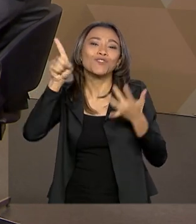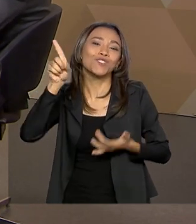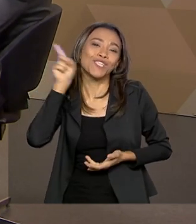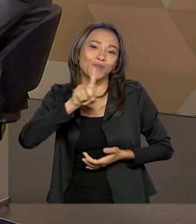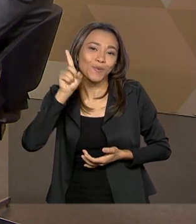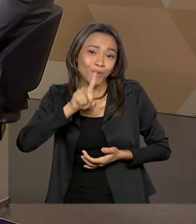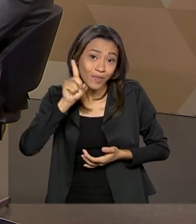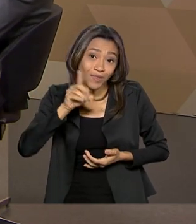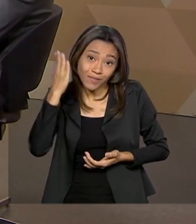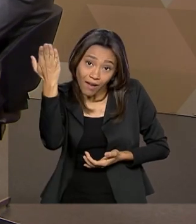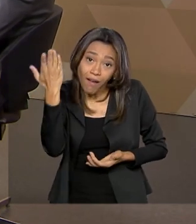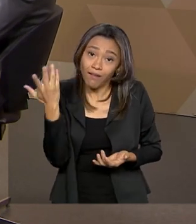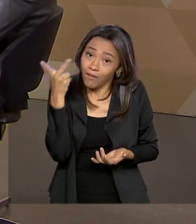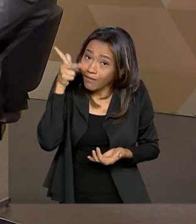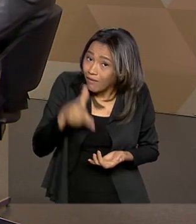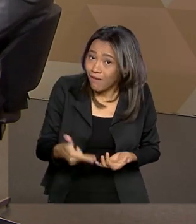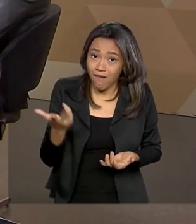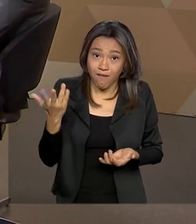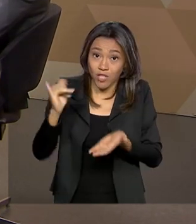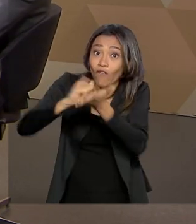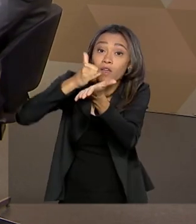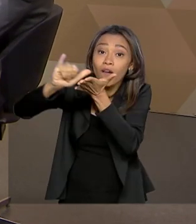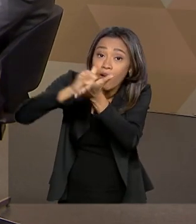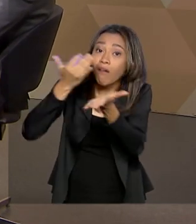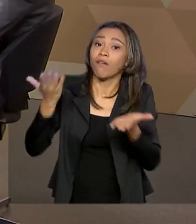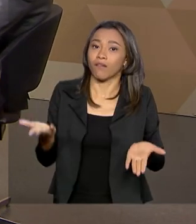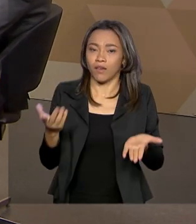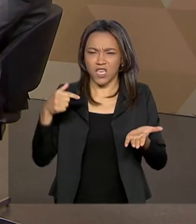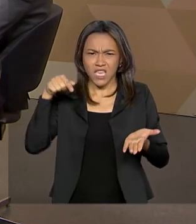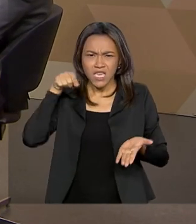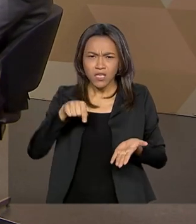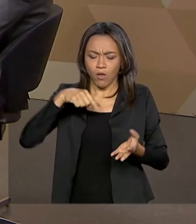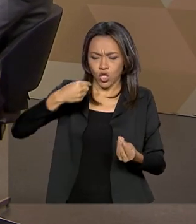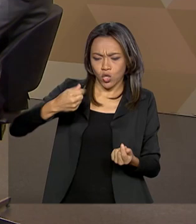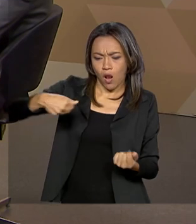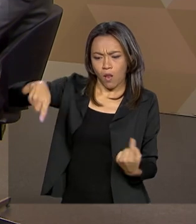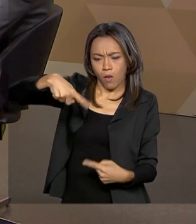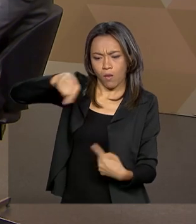essa estrutura movimenta mais de um bilhão de reais por ano.